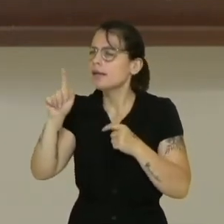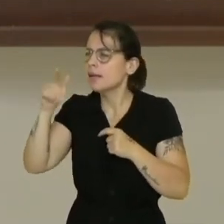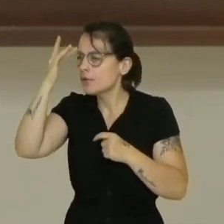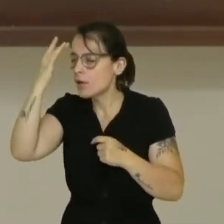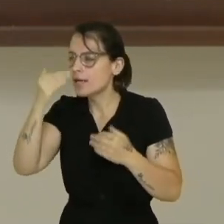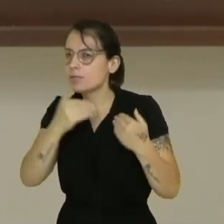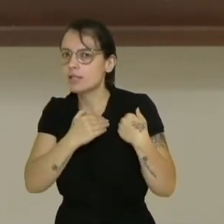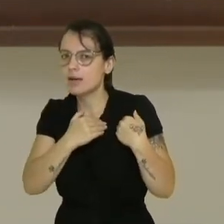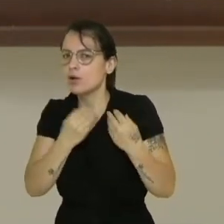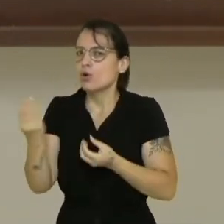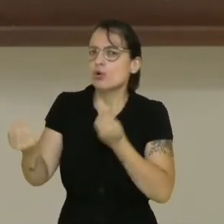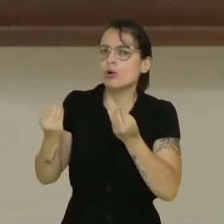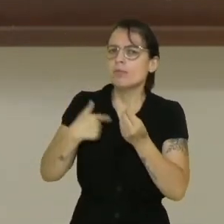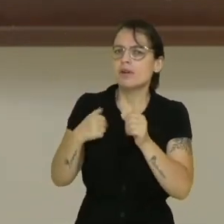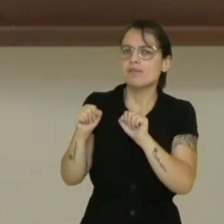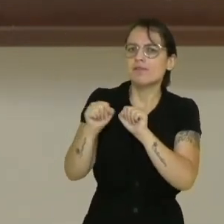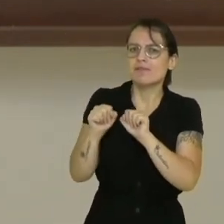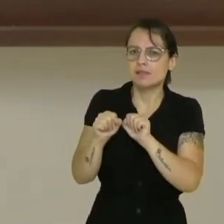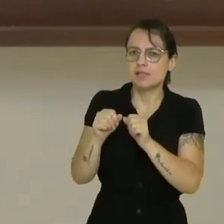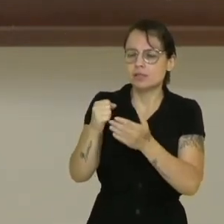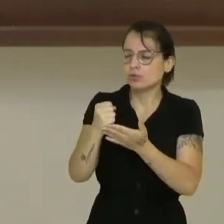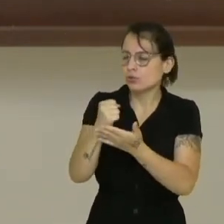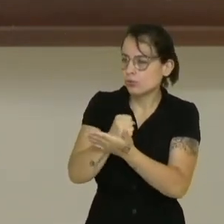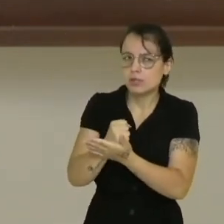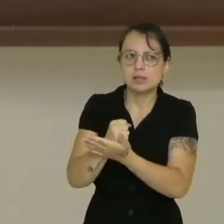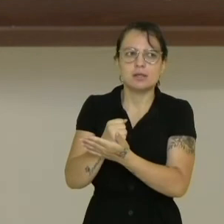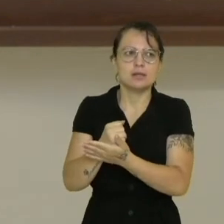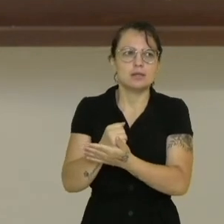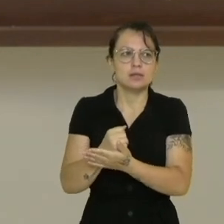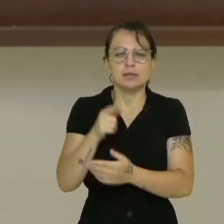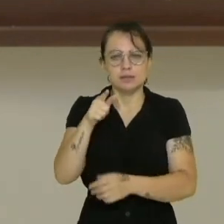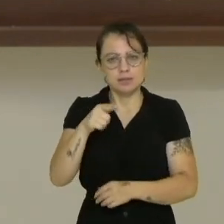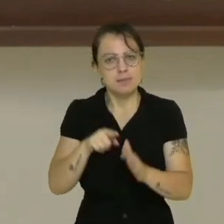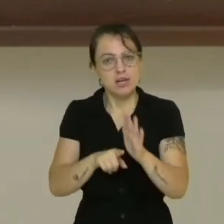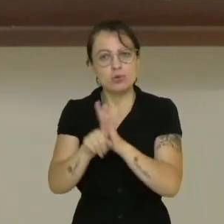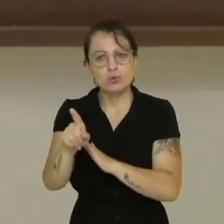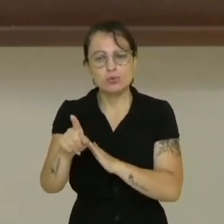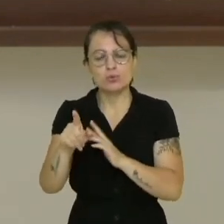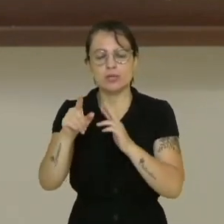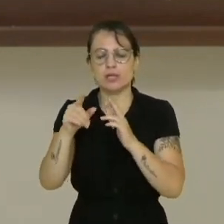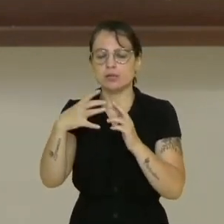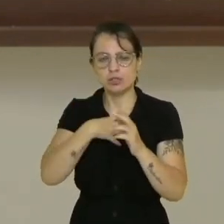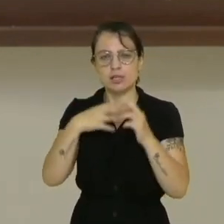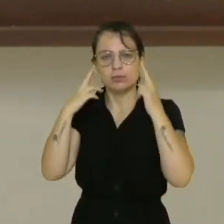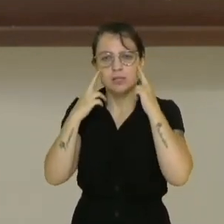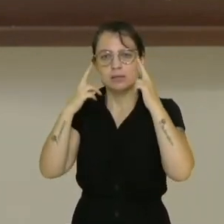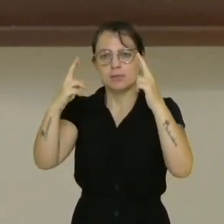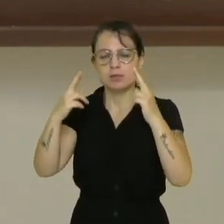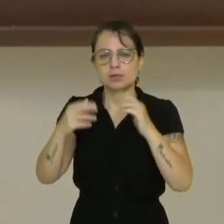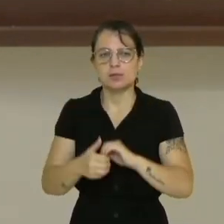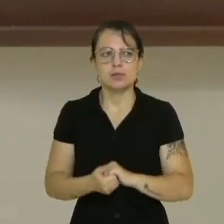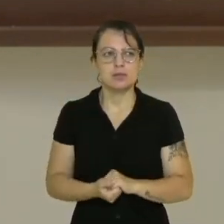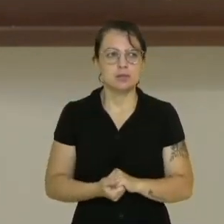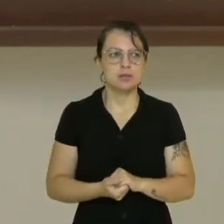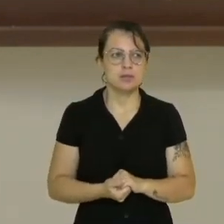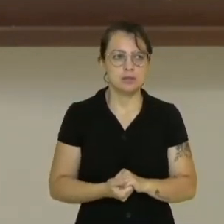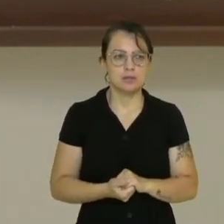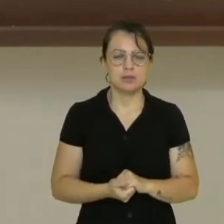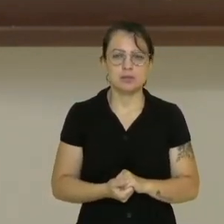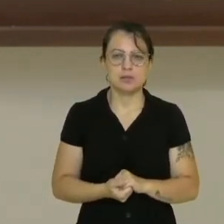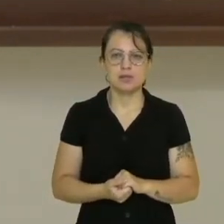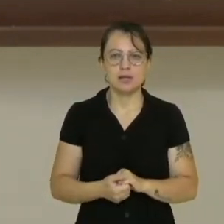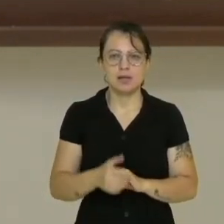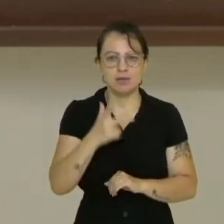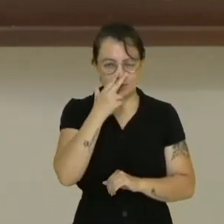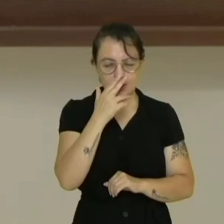Como que eu faço para organizar esse documento aqui? Pergunte com respeito, uma cordialidade. No mínimo pode